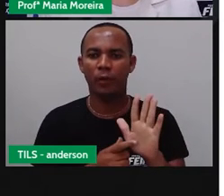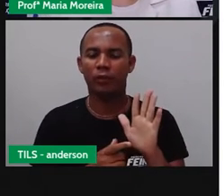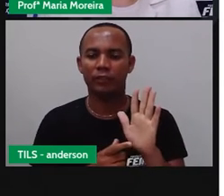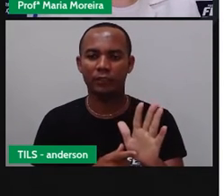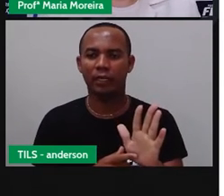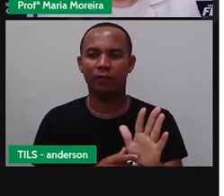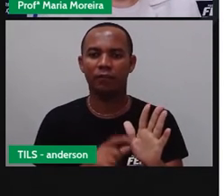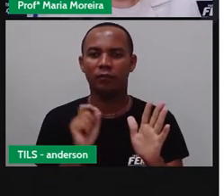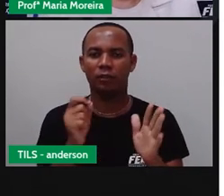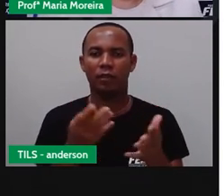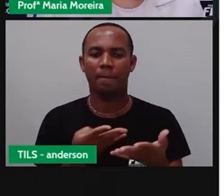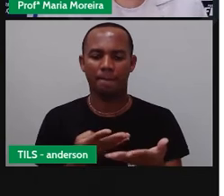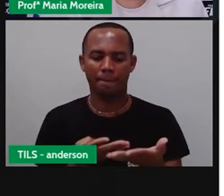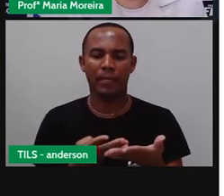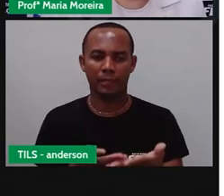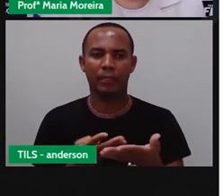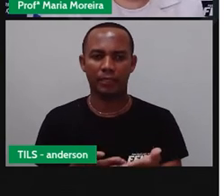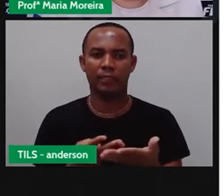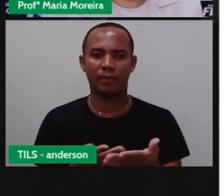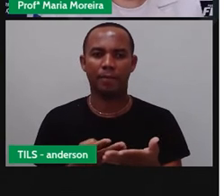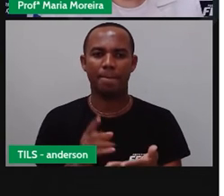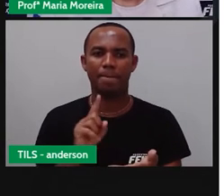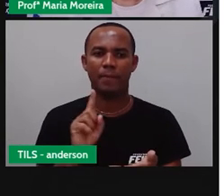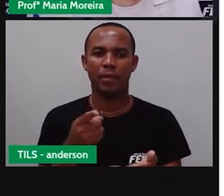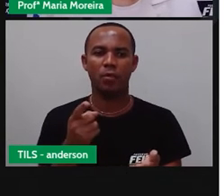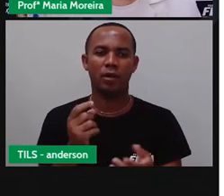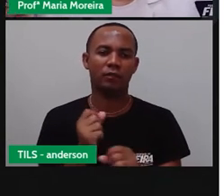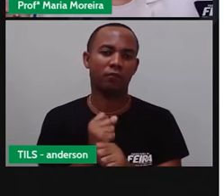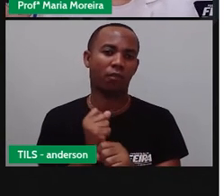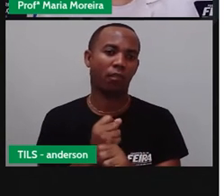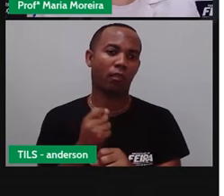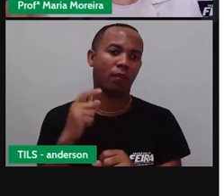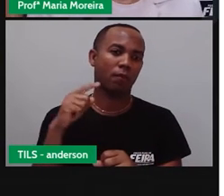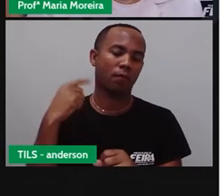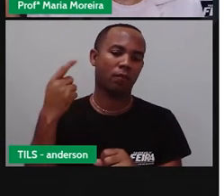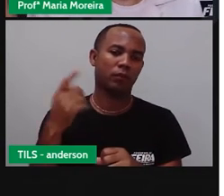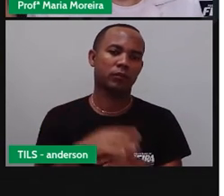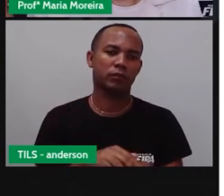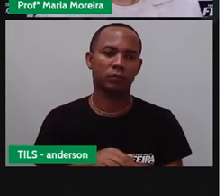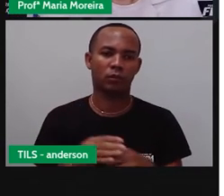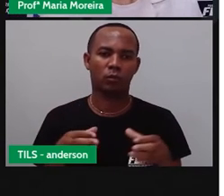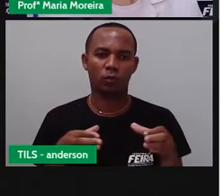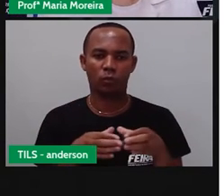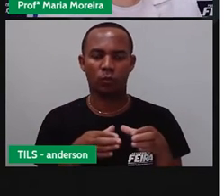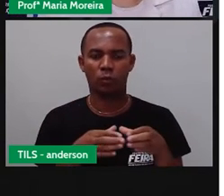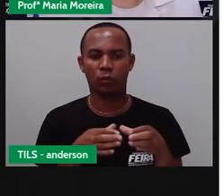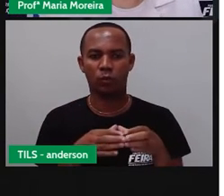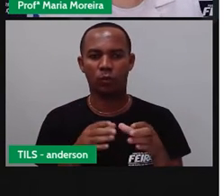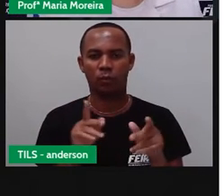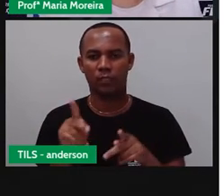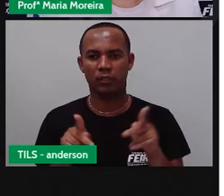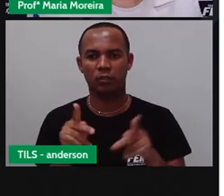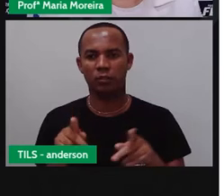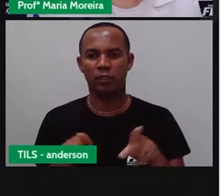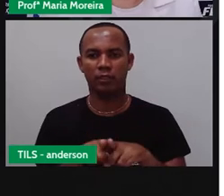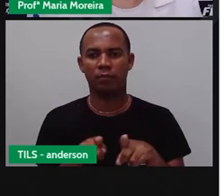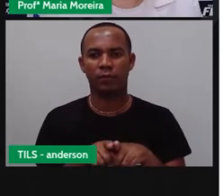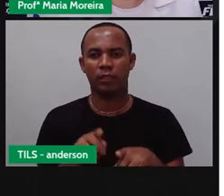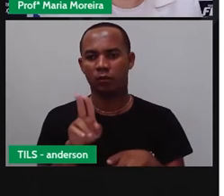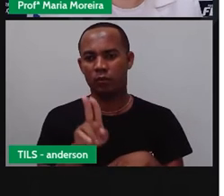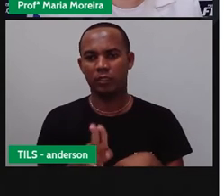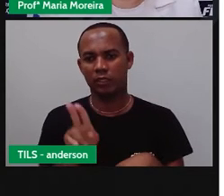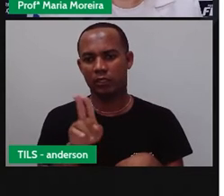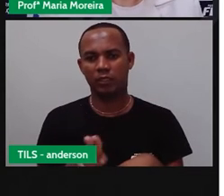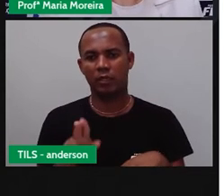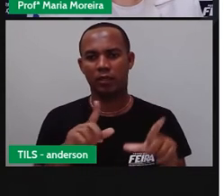peneira. Mil anos depois, os sumérios, né, que eram outro povo, usariam a mesma letra pra